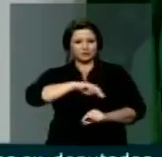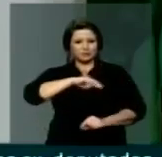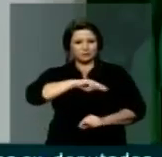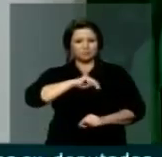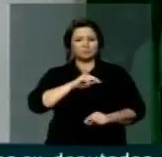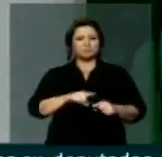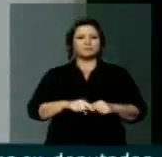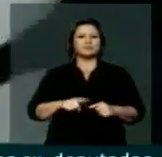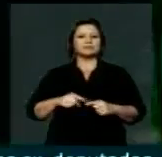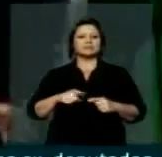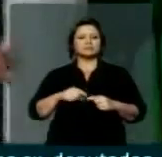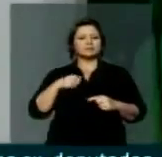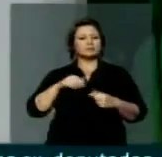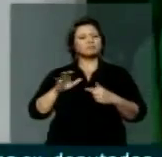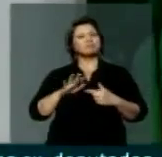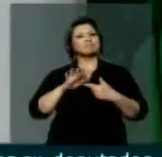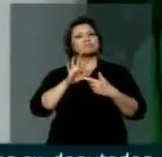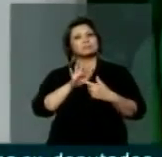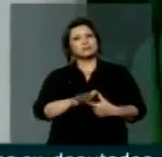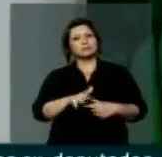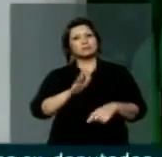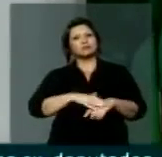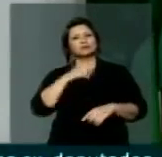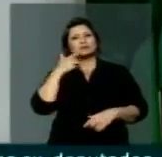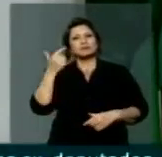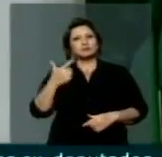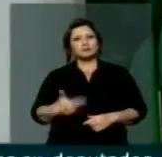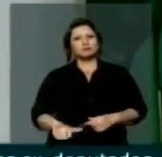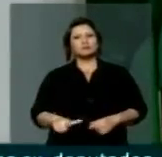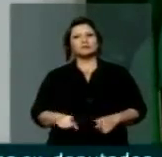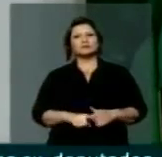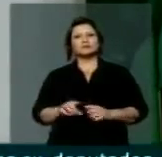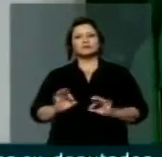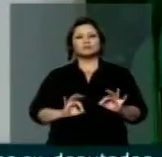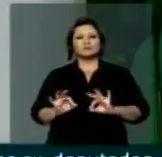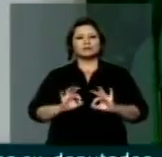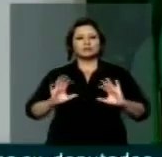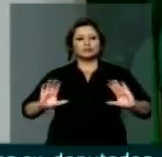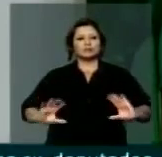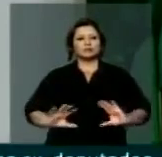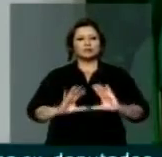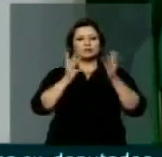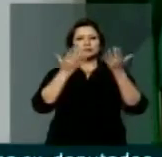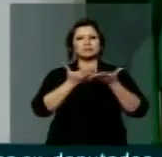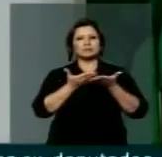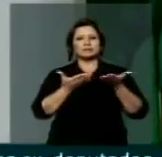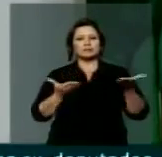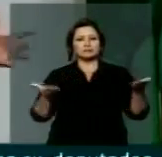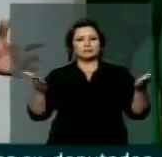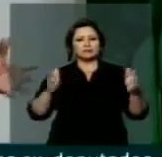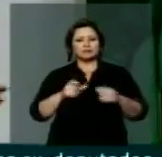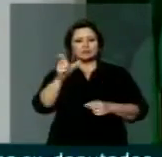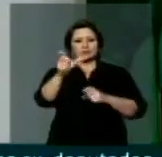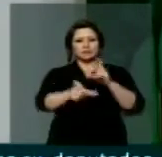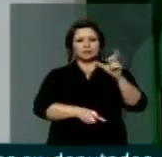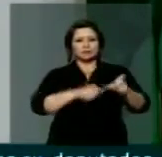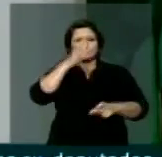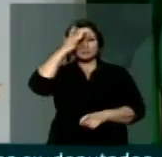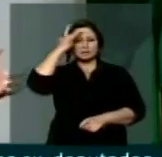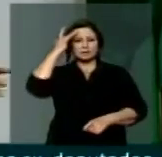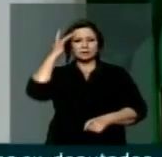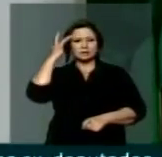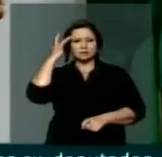quero trazer mais uma vez uma homenagem a essa figura